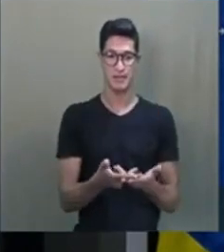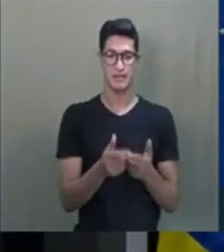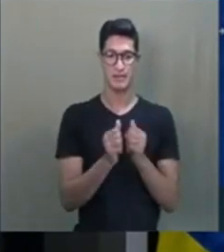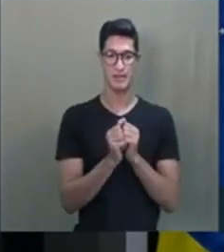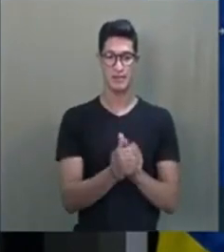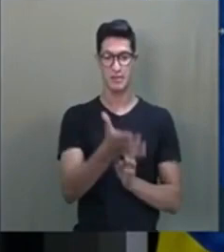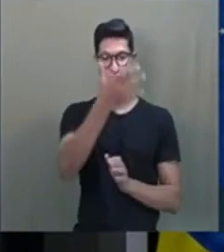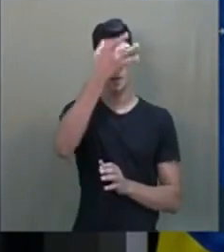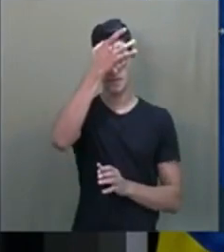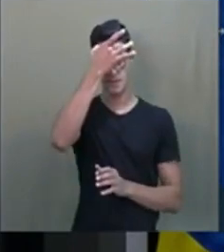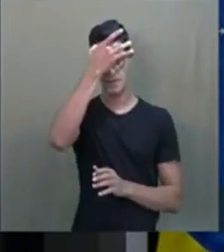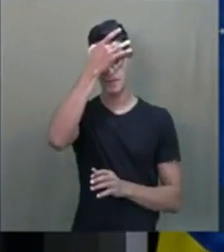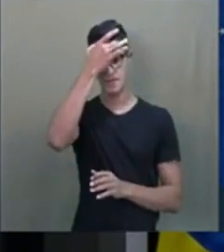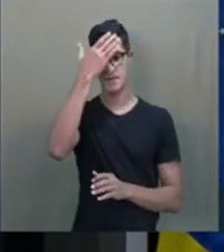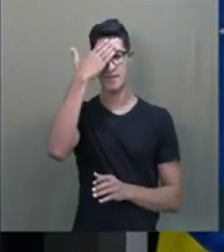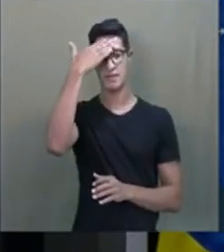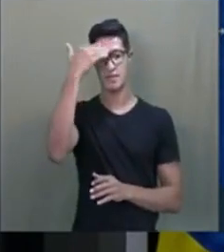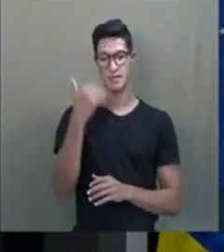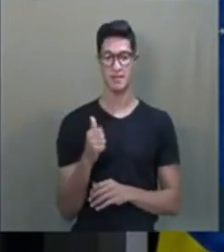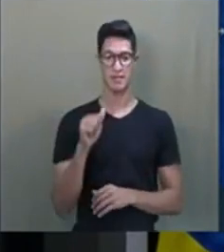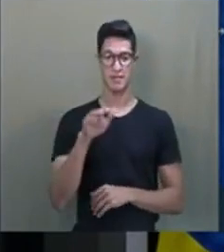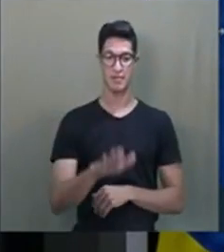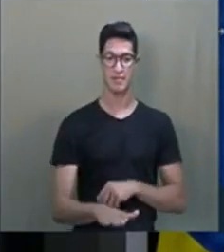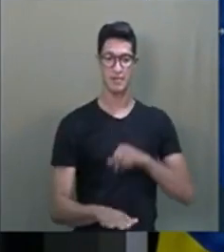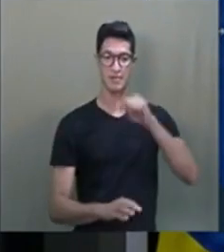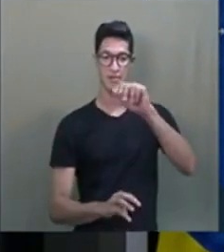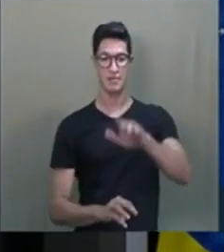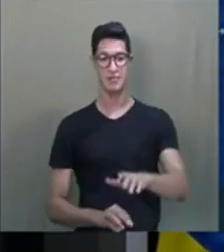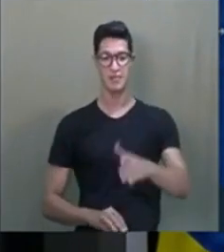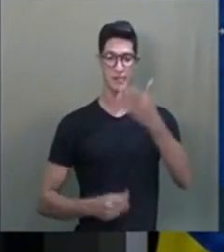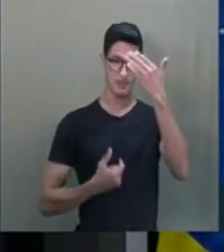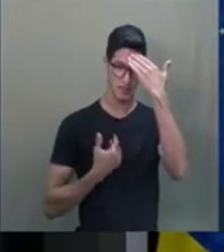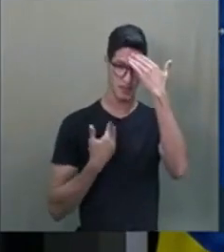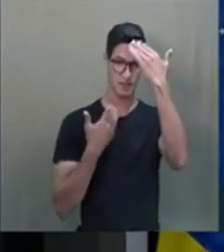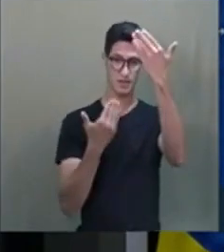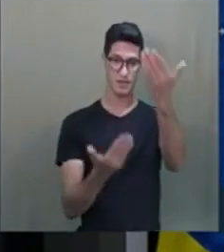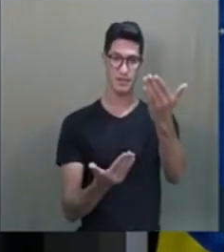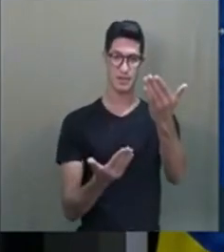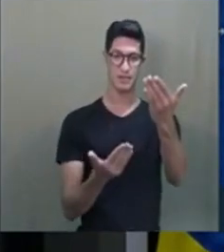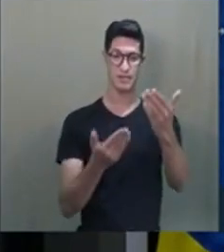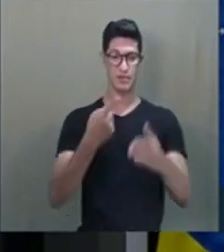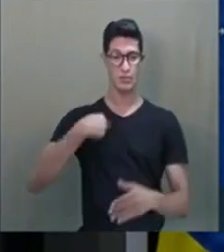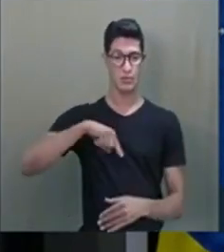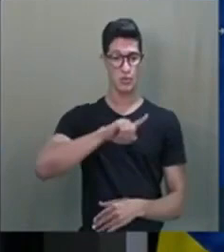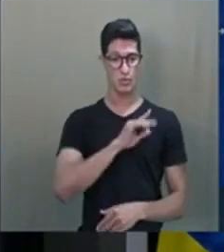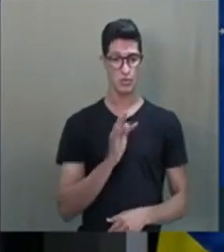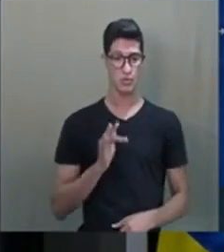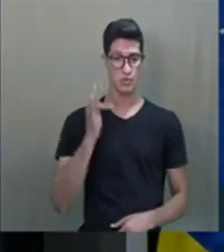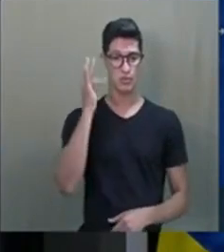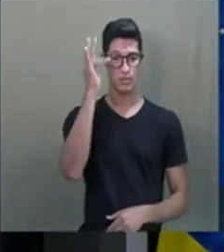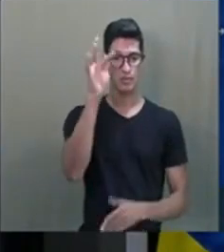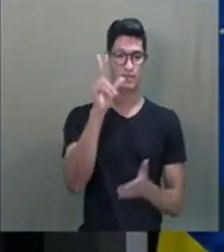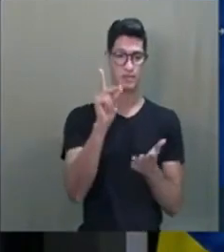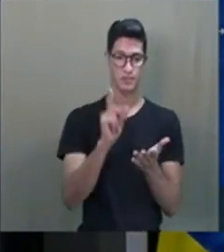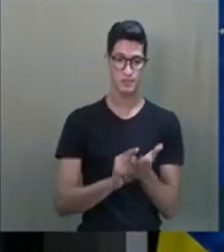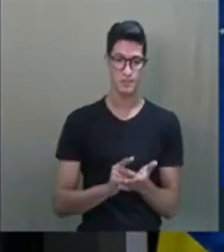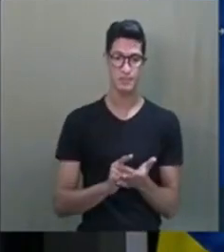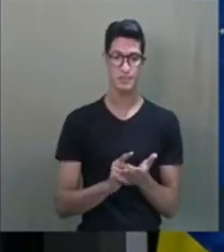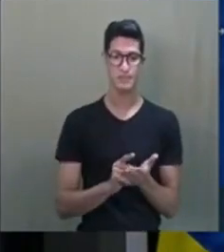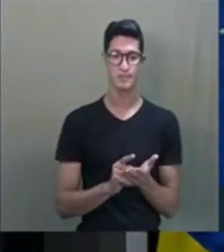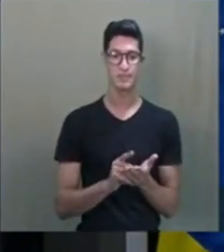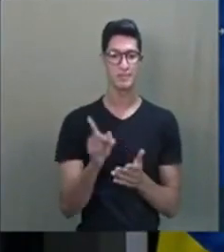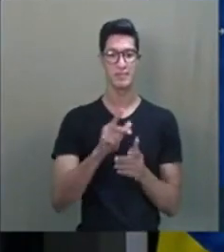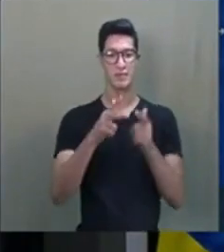consciência, saber dar passos agora no presente, agradecendo o passado, para que o nosso futuro realmente seja,